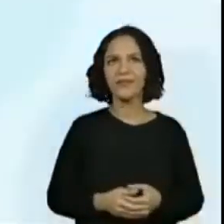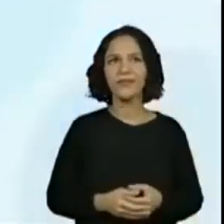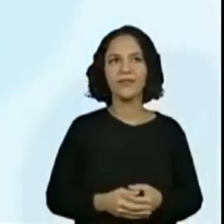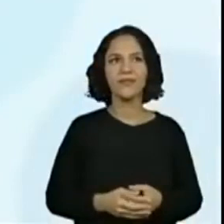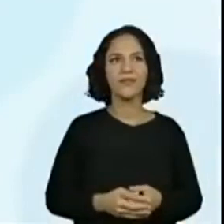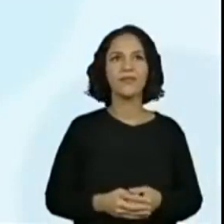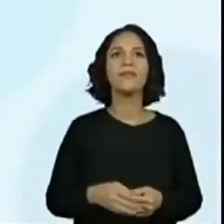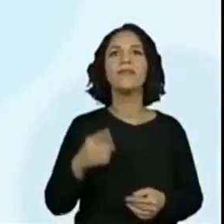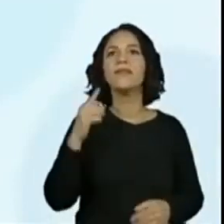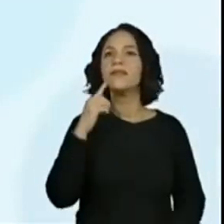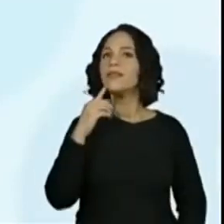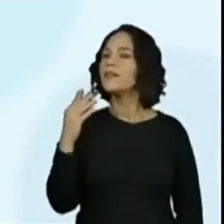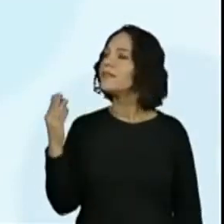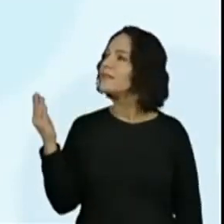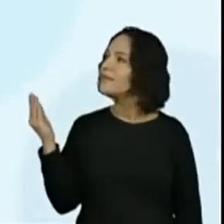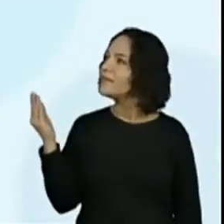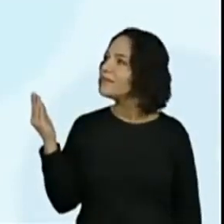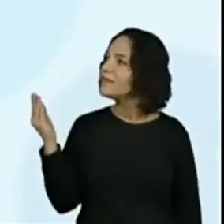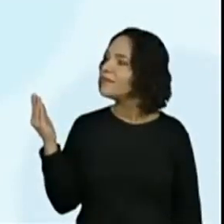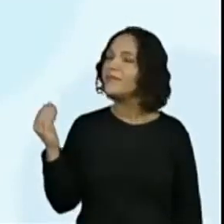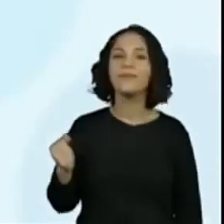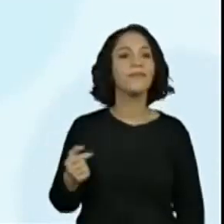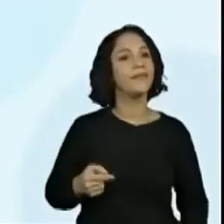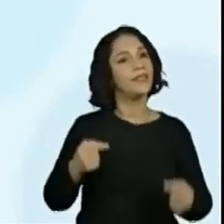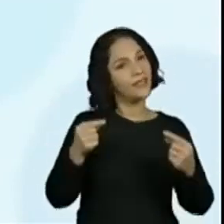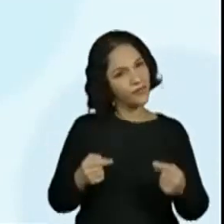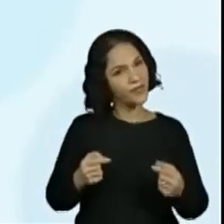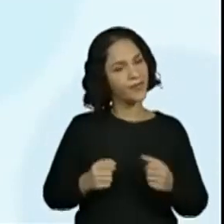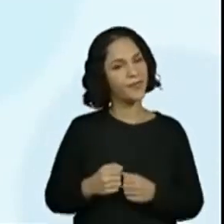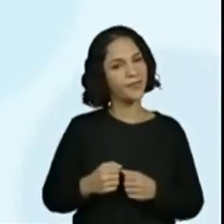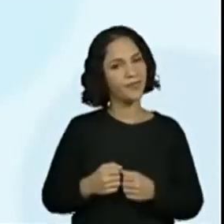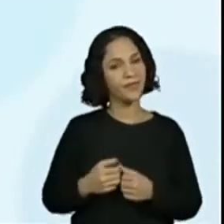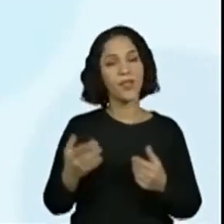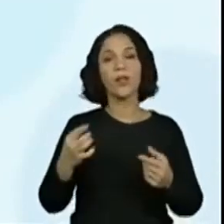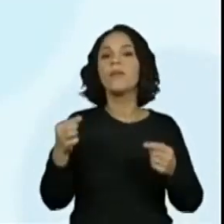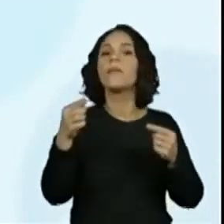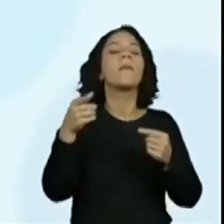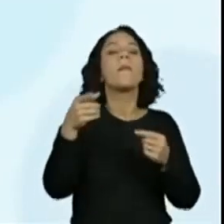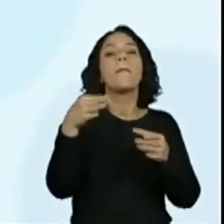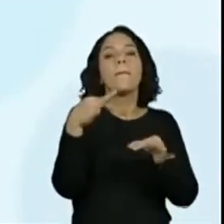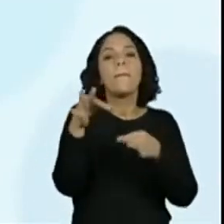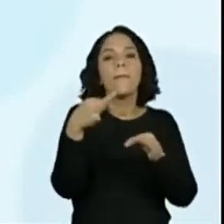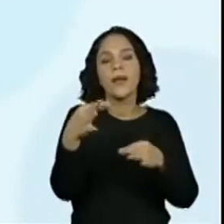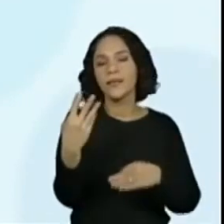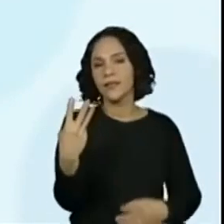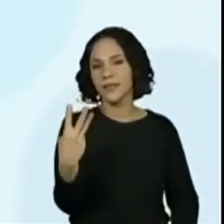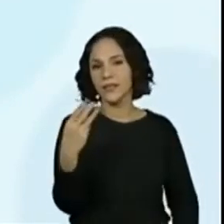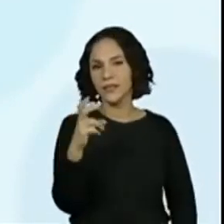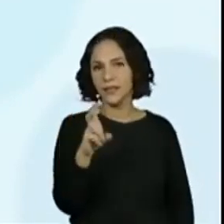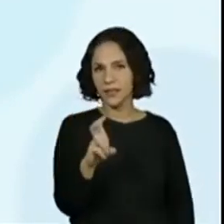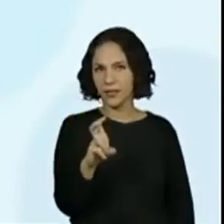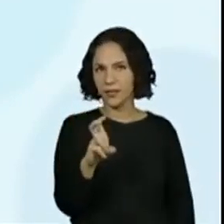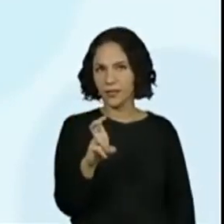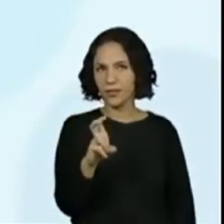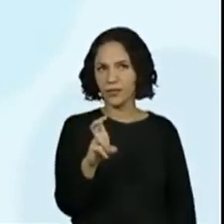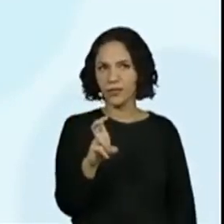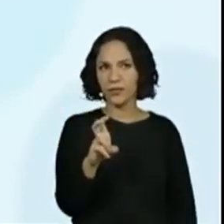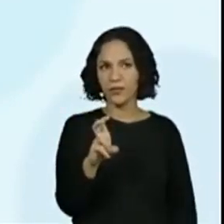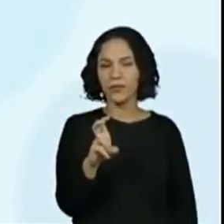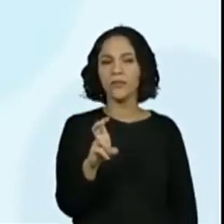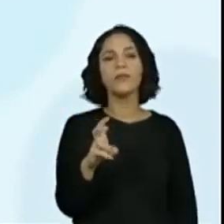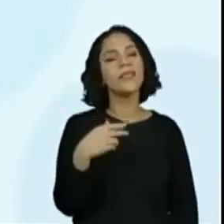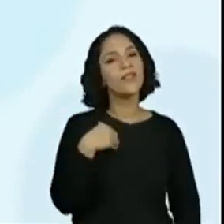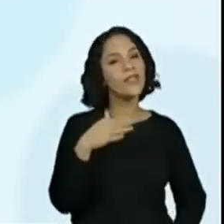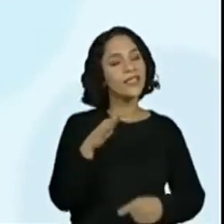professora adora fazer essas coisinhas para vocês. Desafio, baseado na página 35. Não devia ter falado porque eu dou